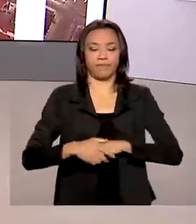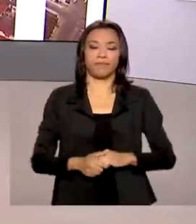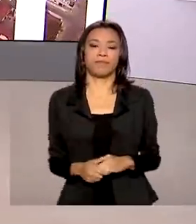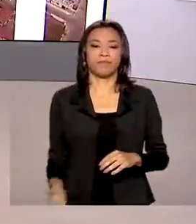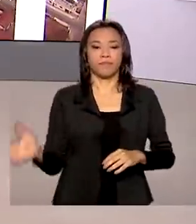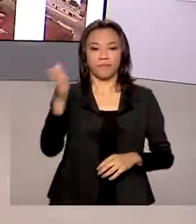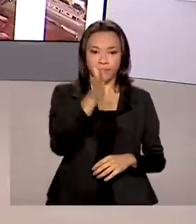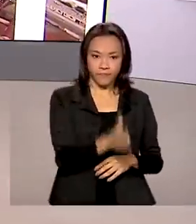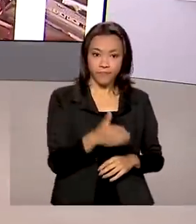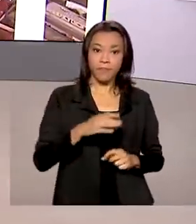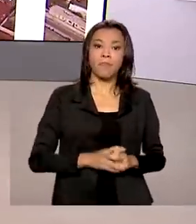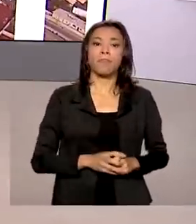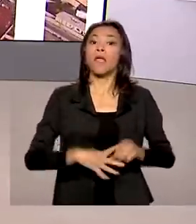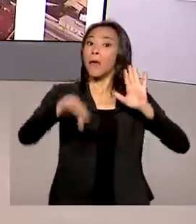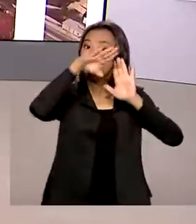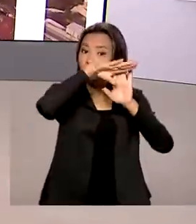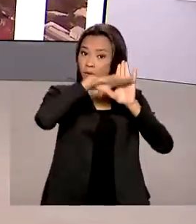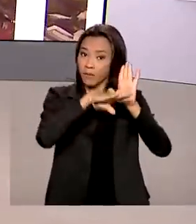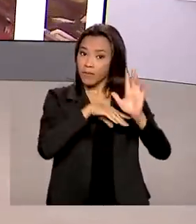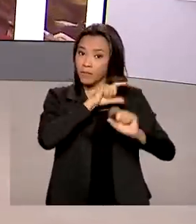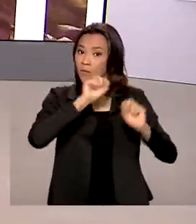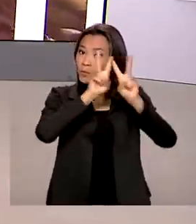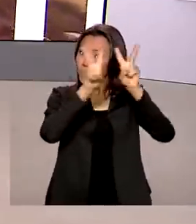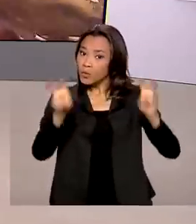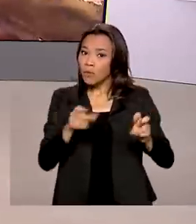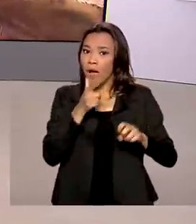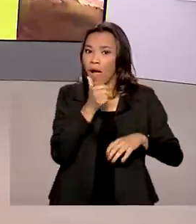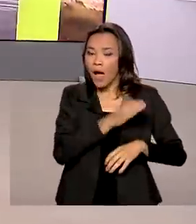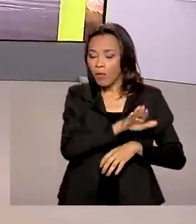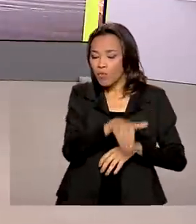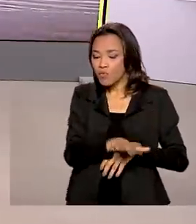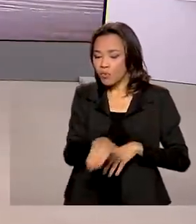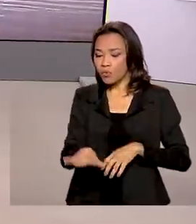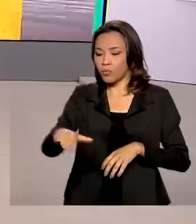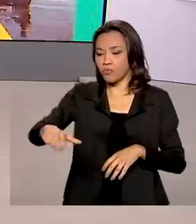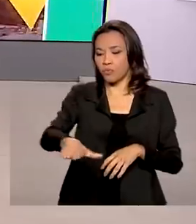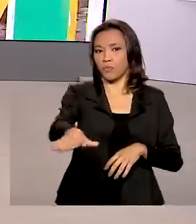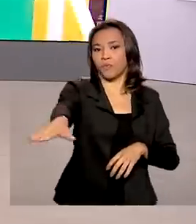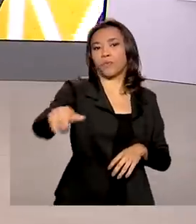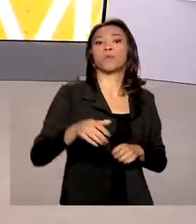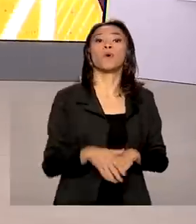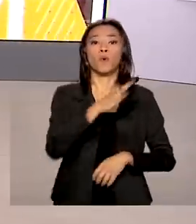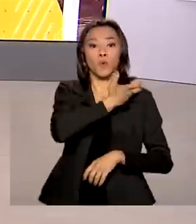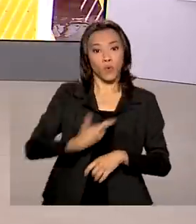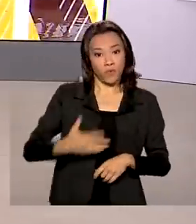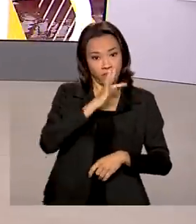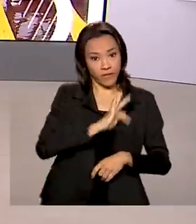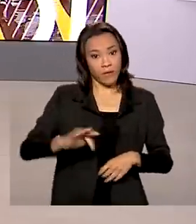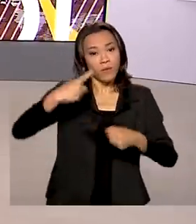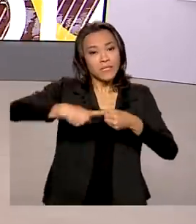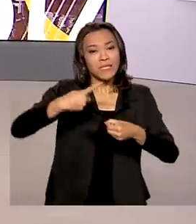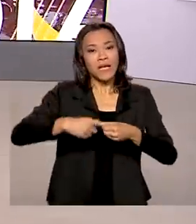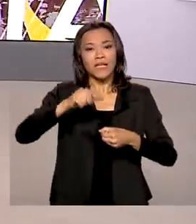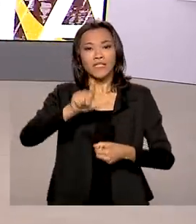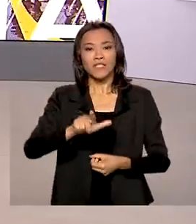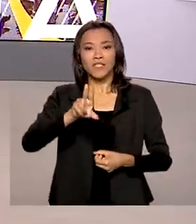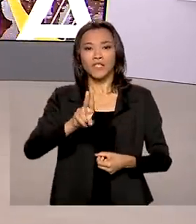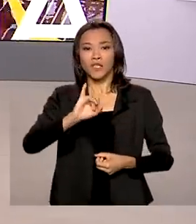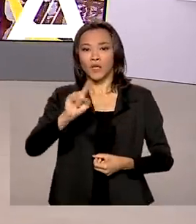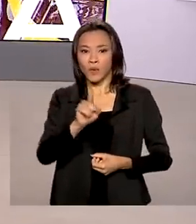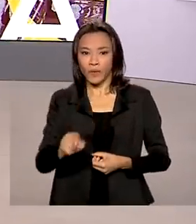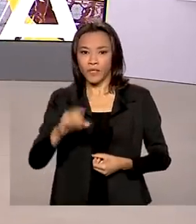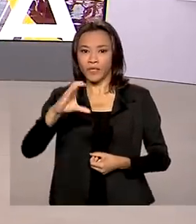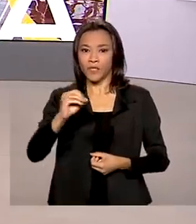Como parte da programação da jornada das águas, governo federal anuncia hoje na cidade de Luiz Correia, no Piauí, o plano